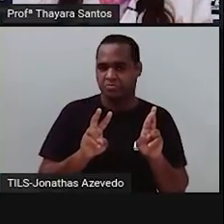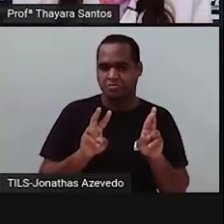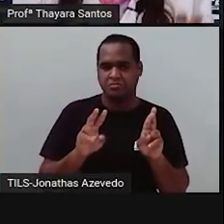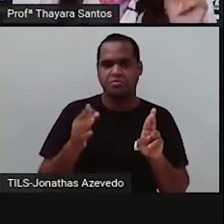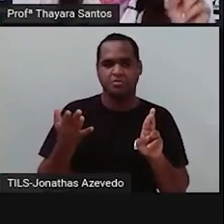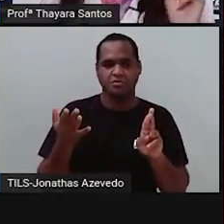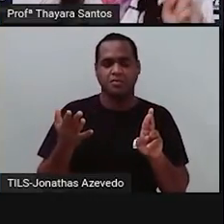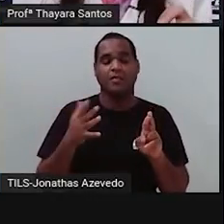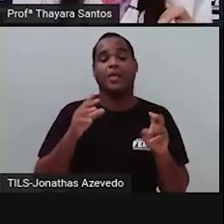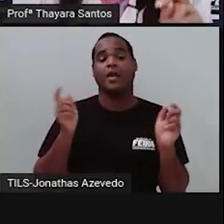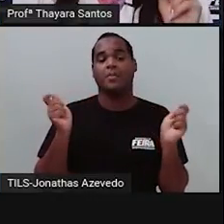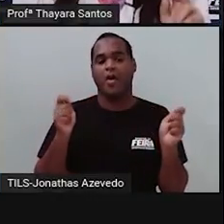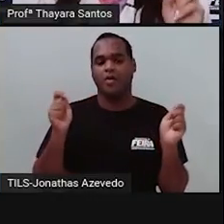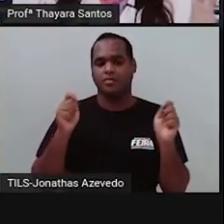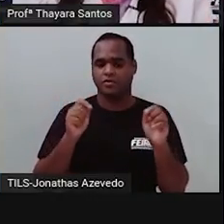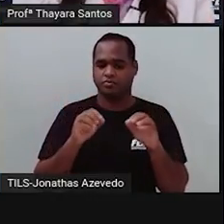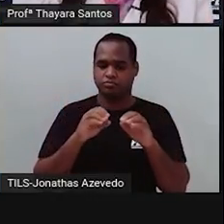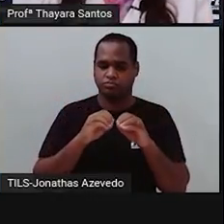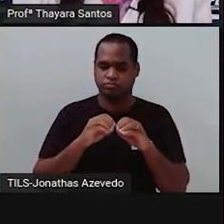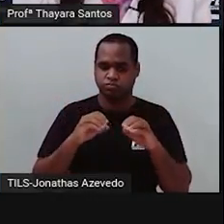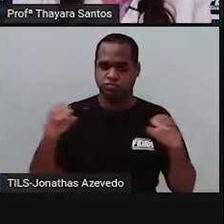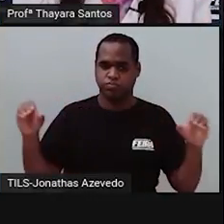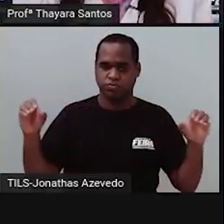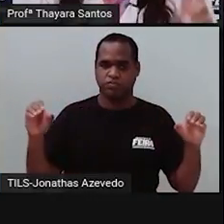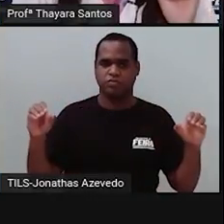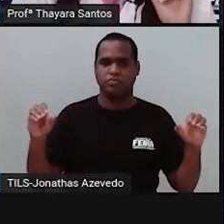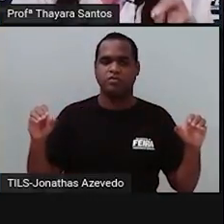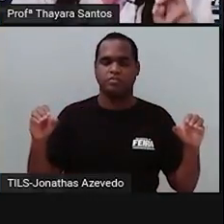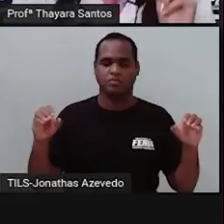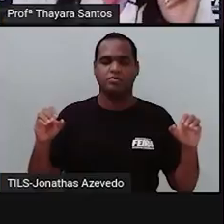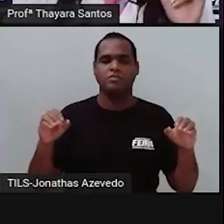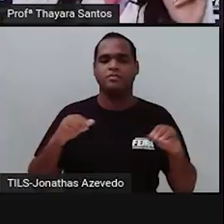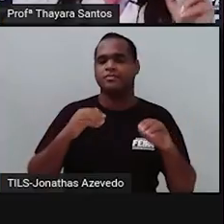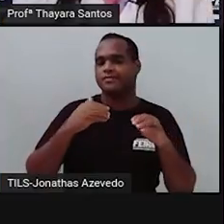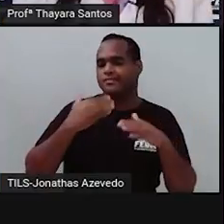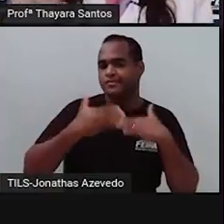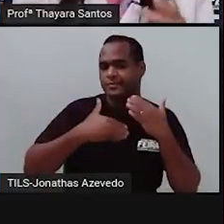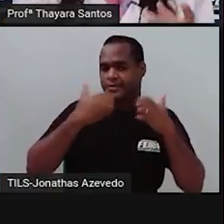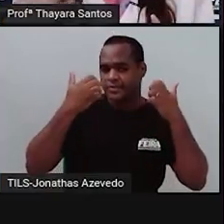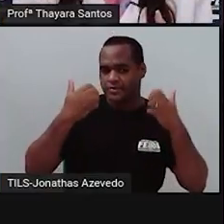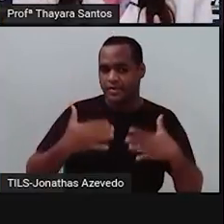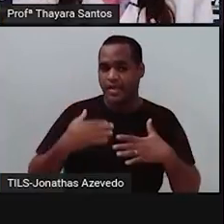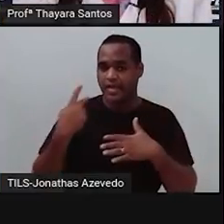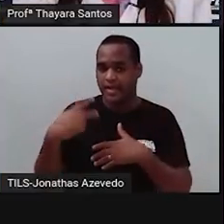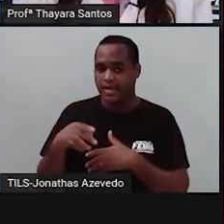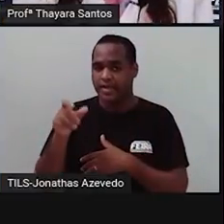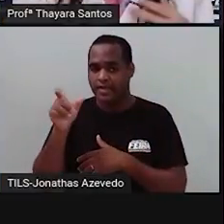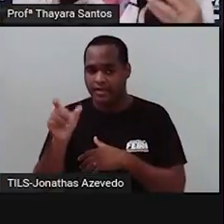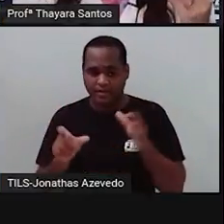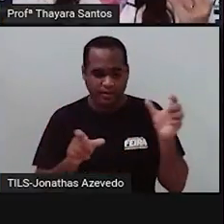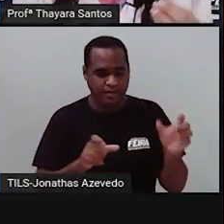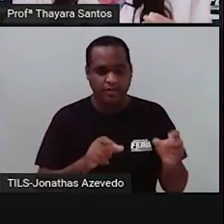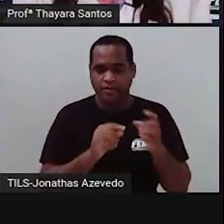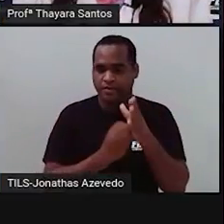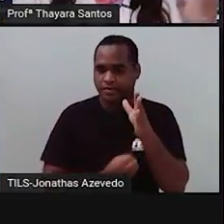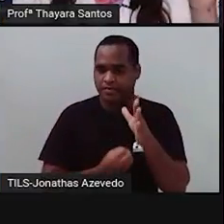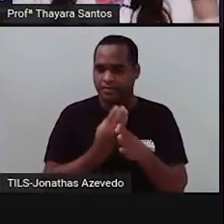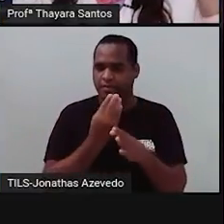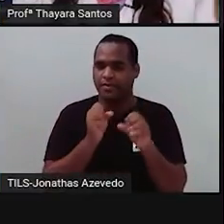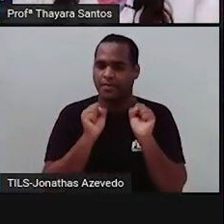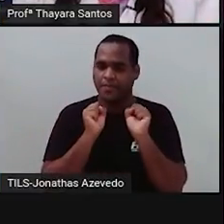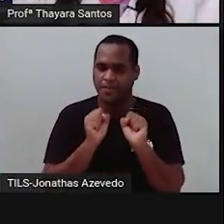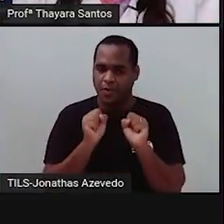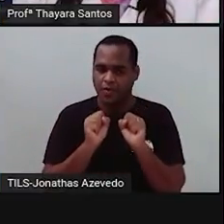Esses alelos vão se separar no momento da formação dos gametas. E esses indivíduos que vão ser formados, eles podem ser